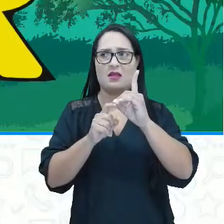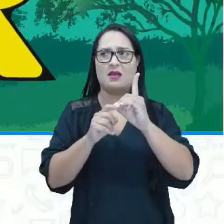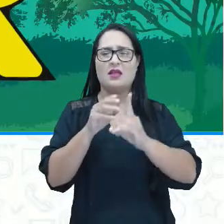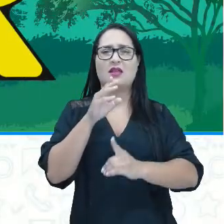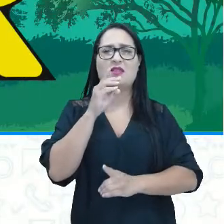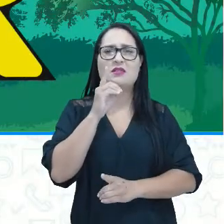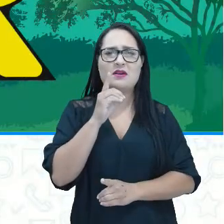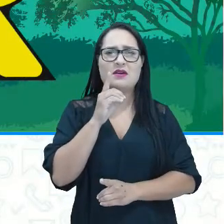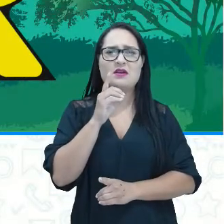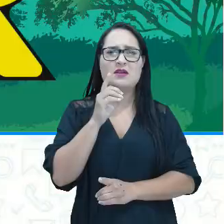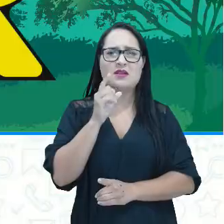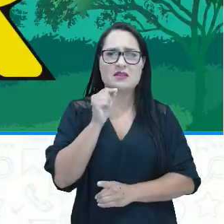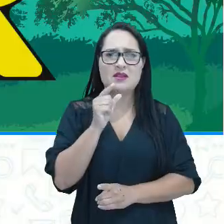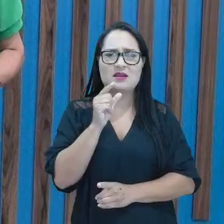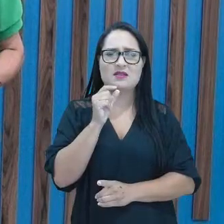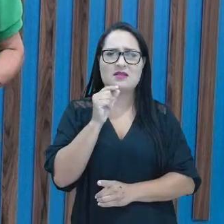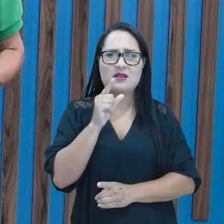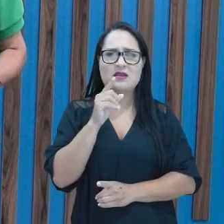Olha a boca.